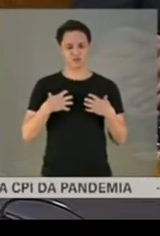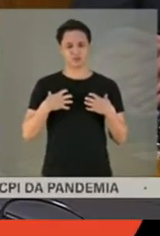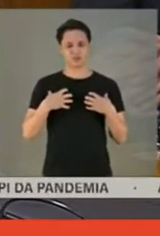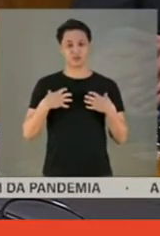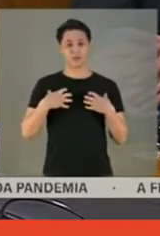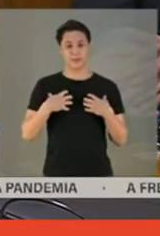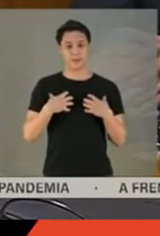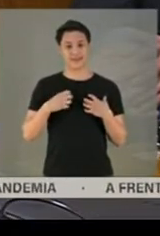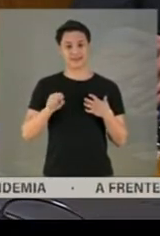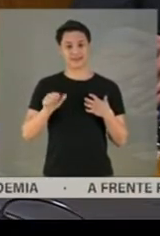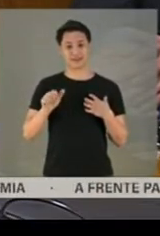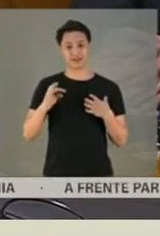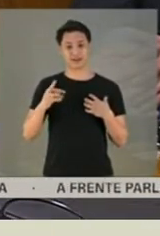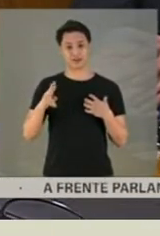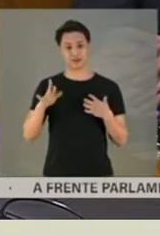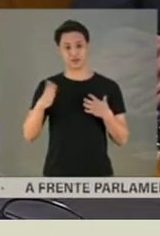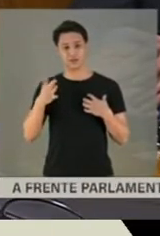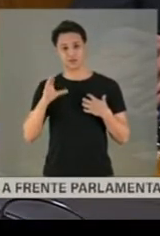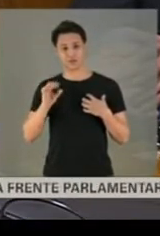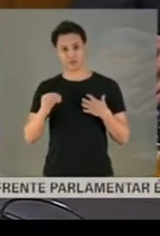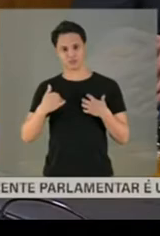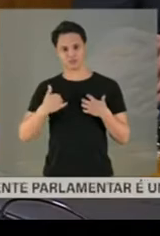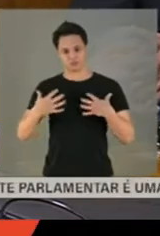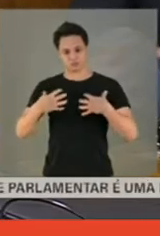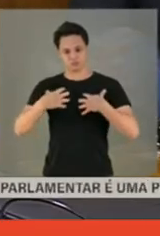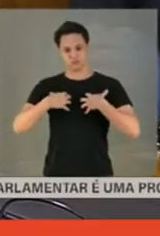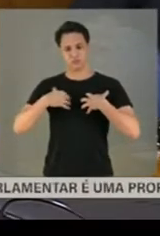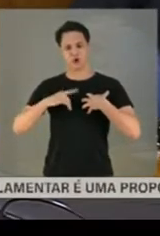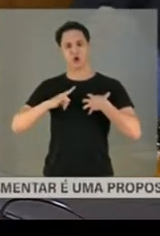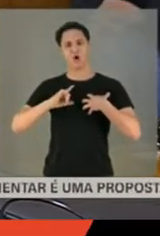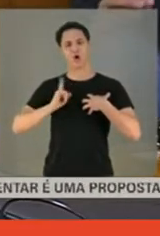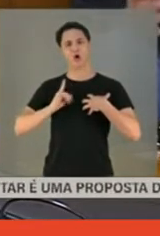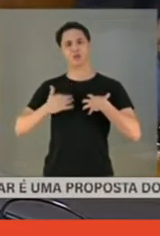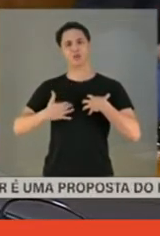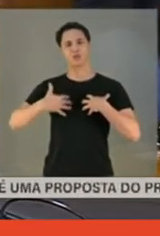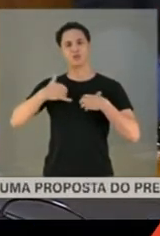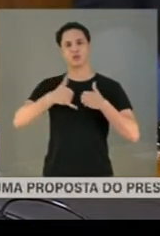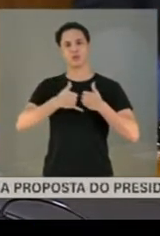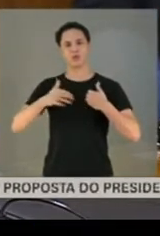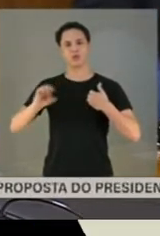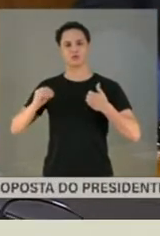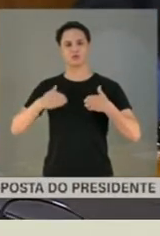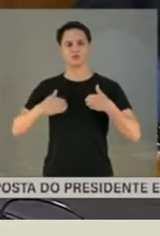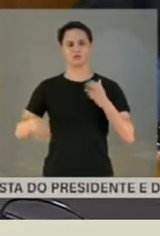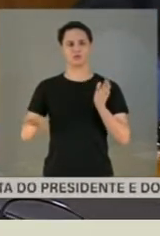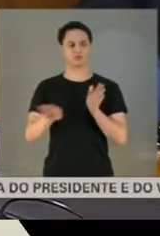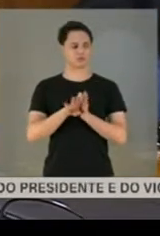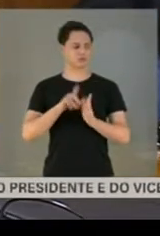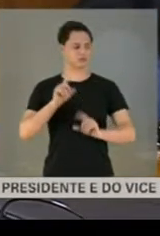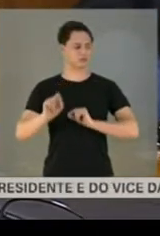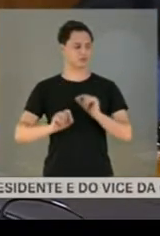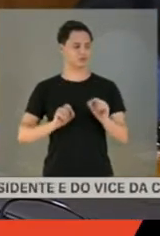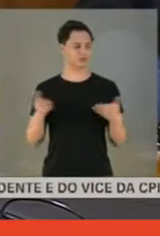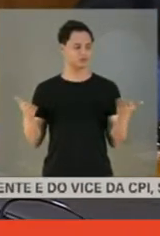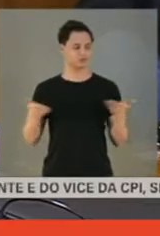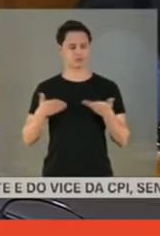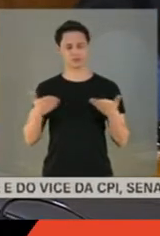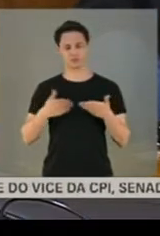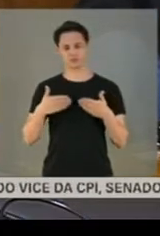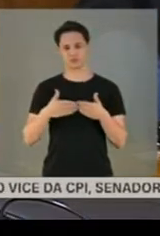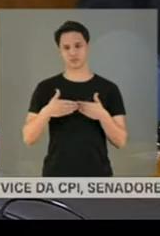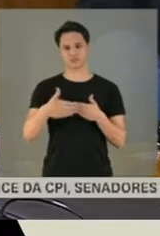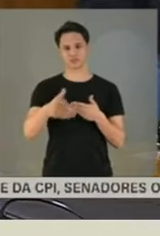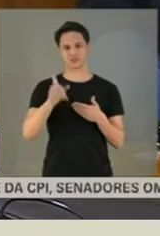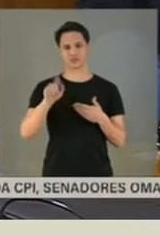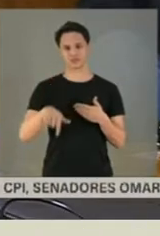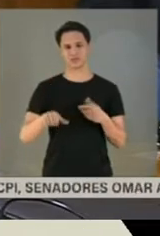a 85, 86, a gente, tinha dia que a gente, à noite a gente pensava, não vou amanhecer o dia.